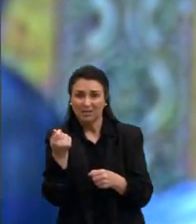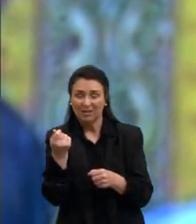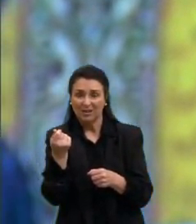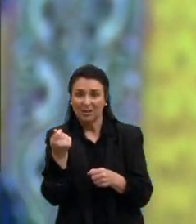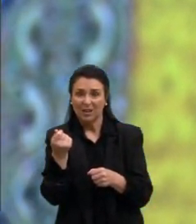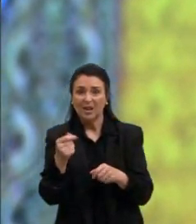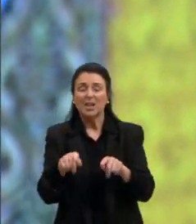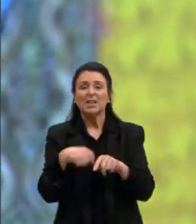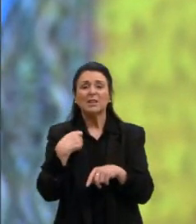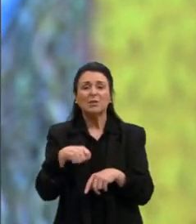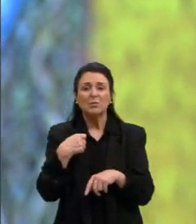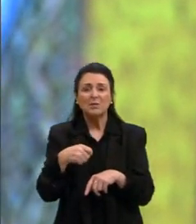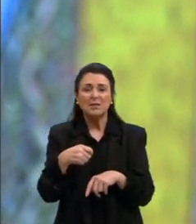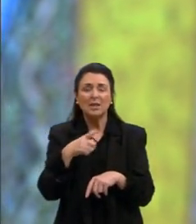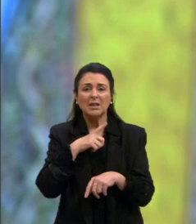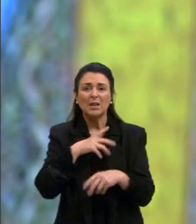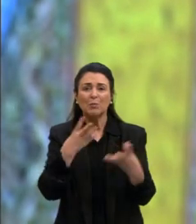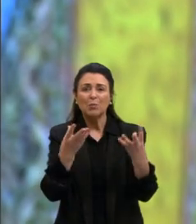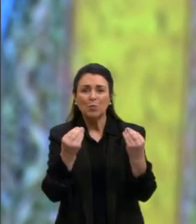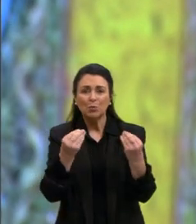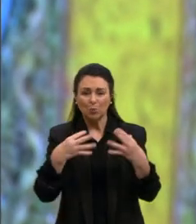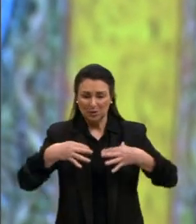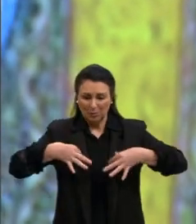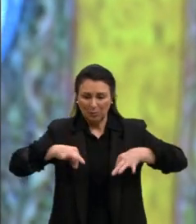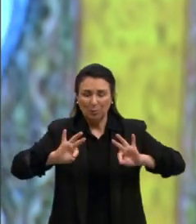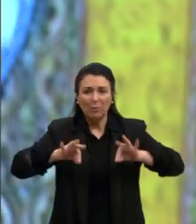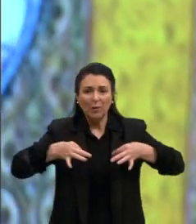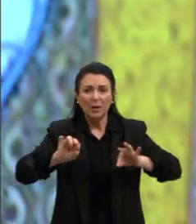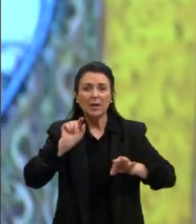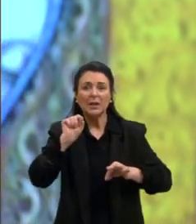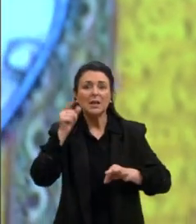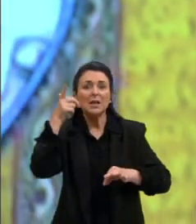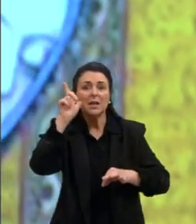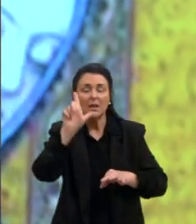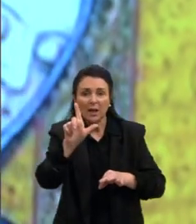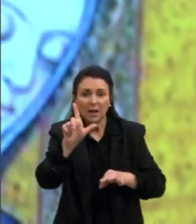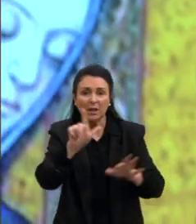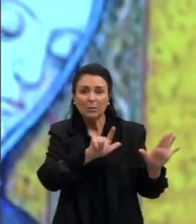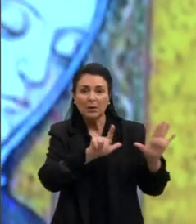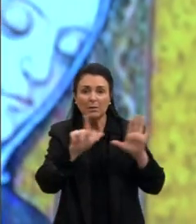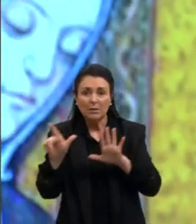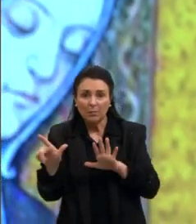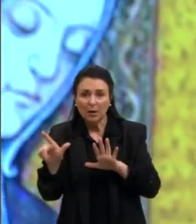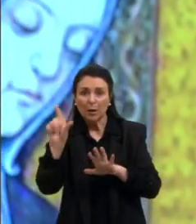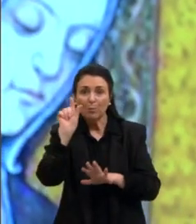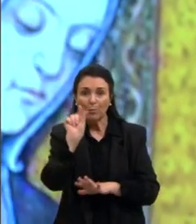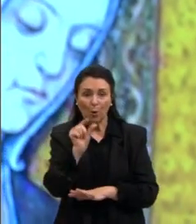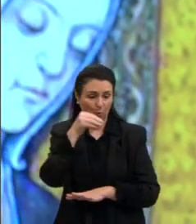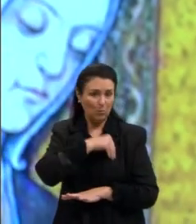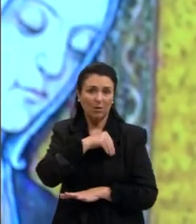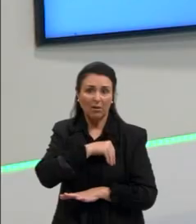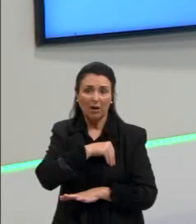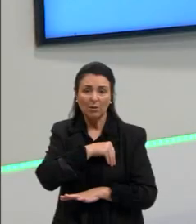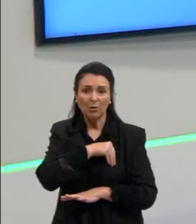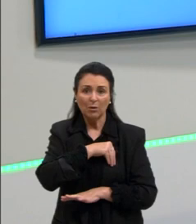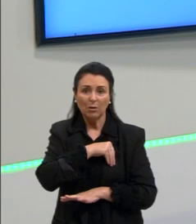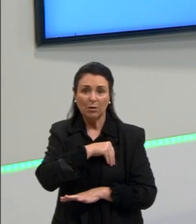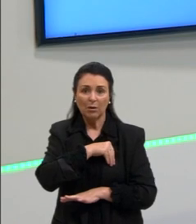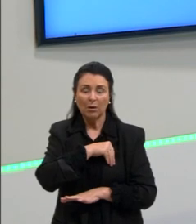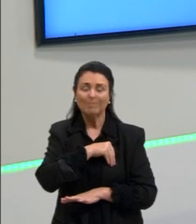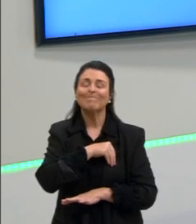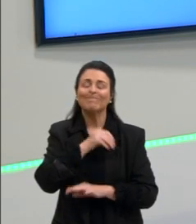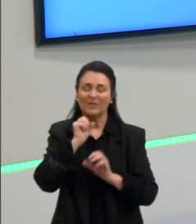ter bastante carne e panos, pois quem ganha por semana vinte soldos, não está livre de